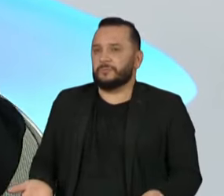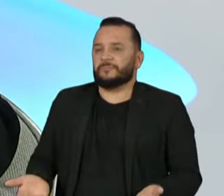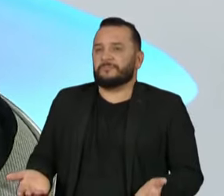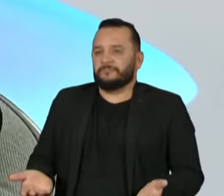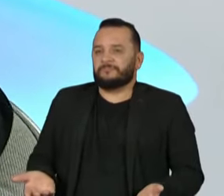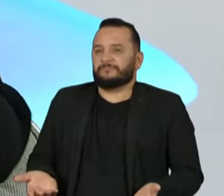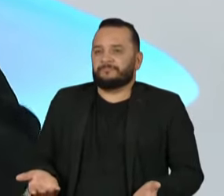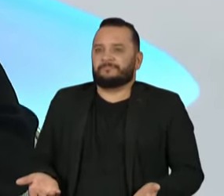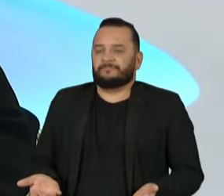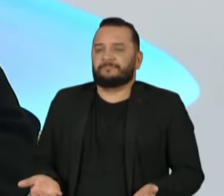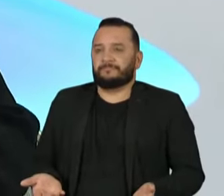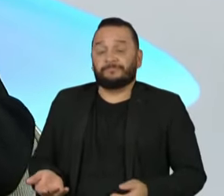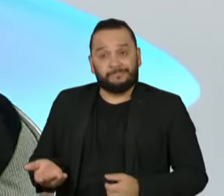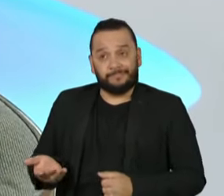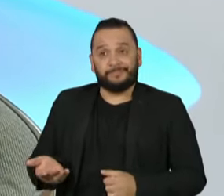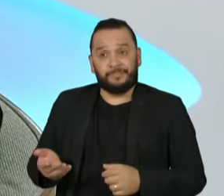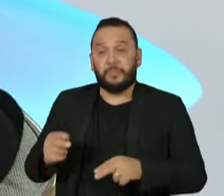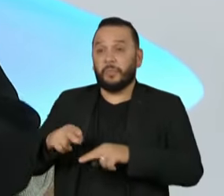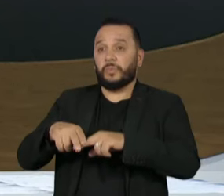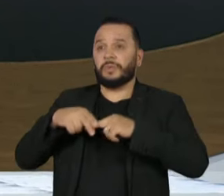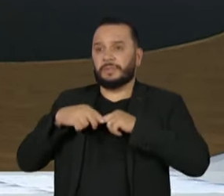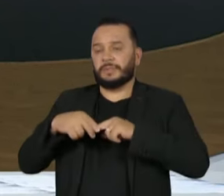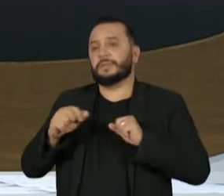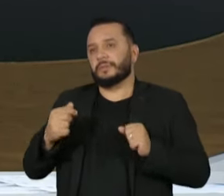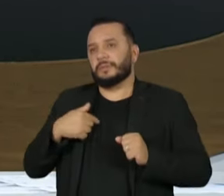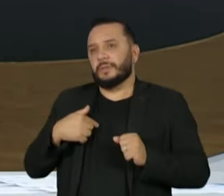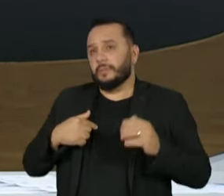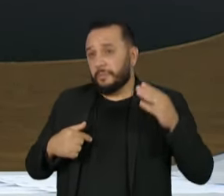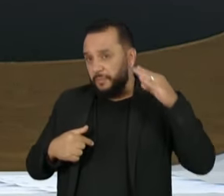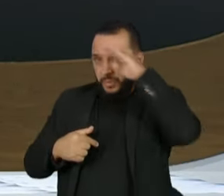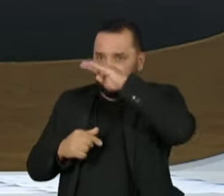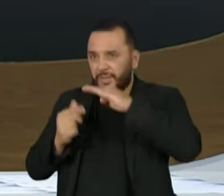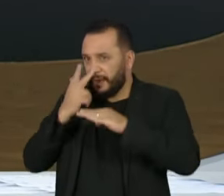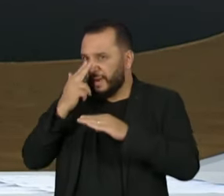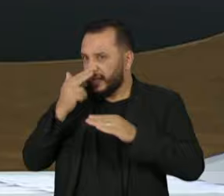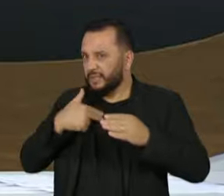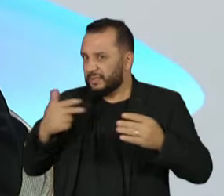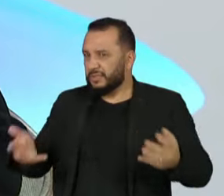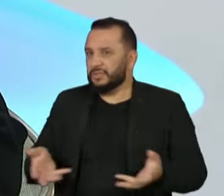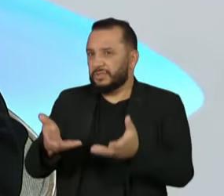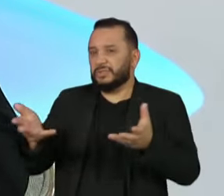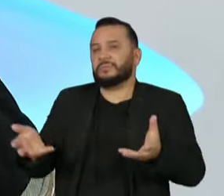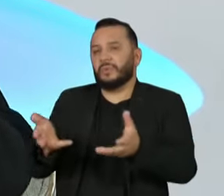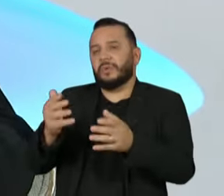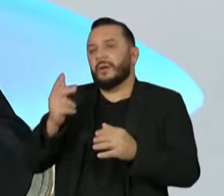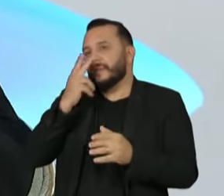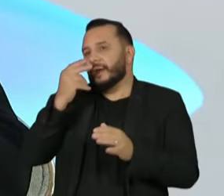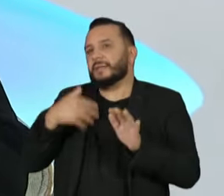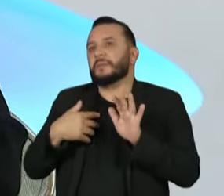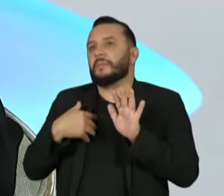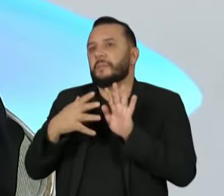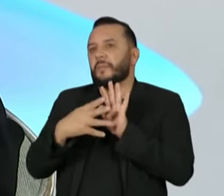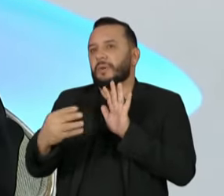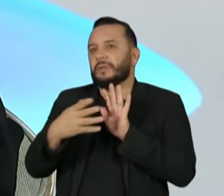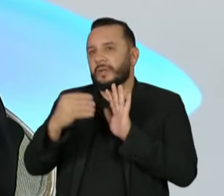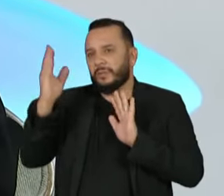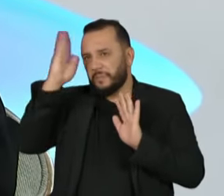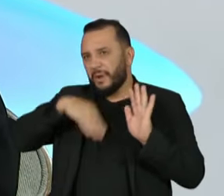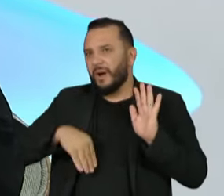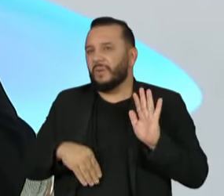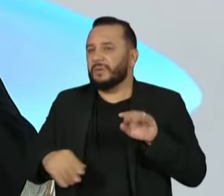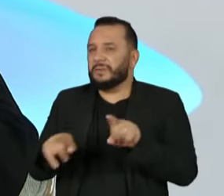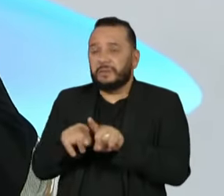é a senha. O presidente dá a senha. O presidente estimula pelo mau exemplo, pelas falas infelizes.